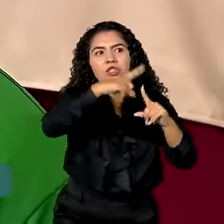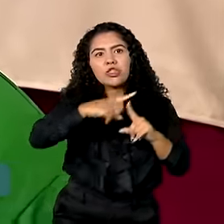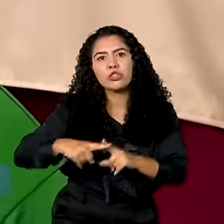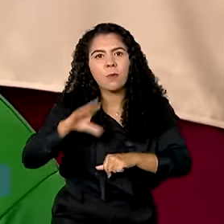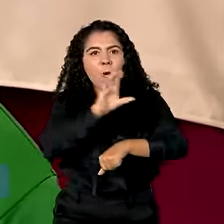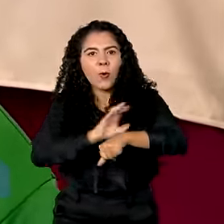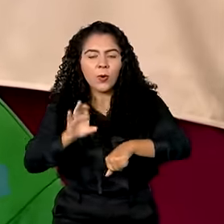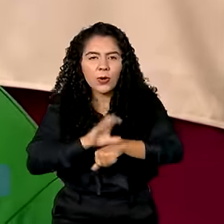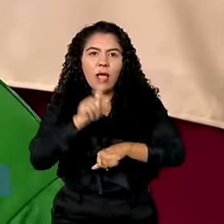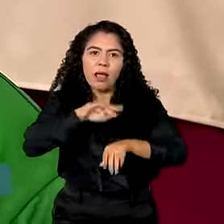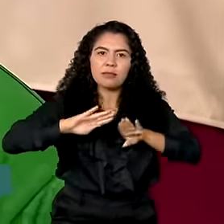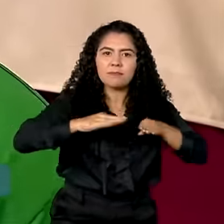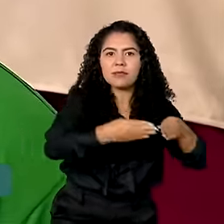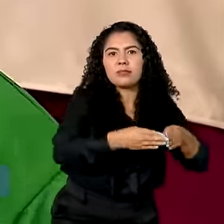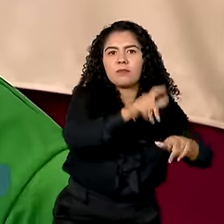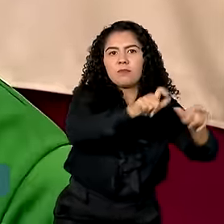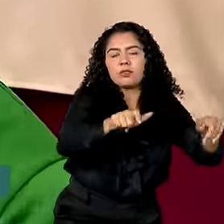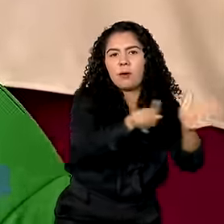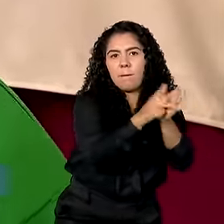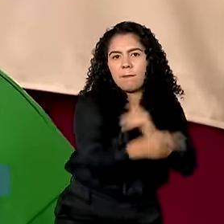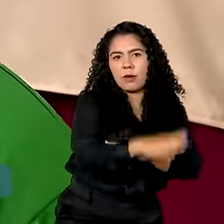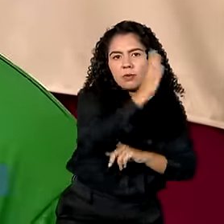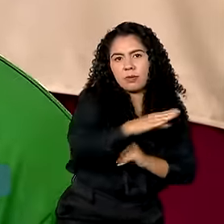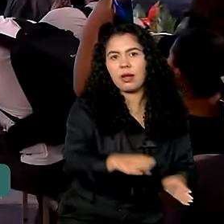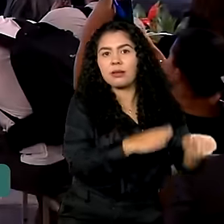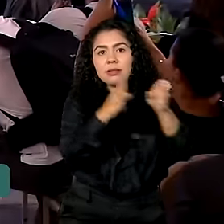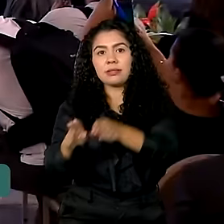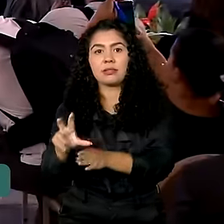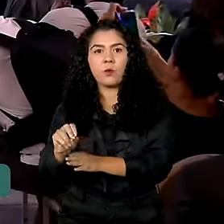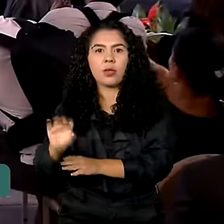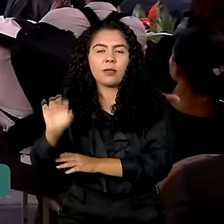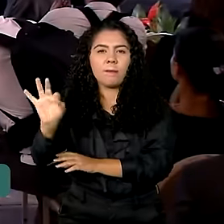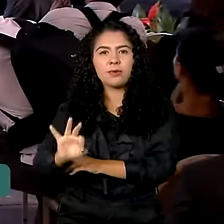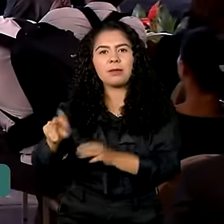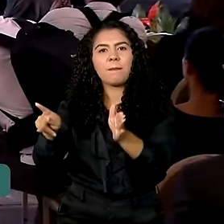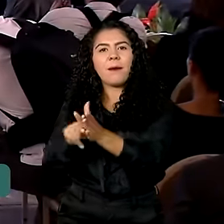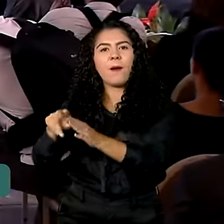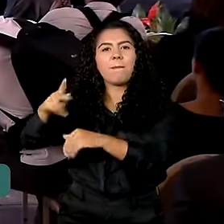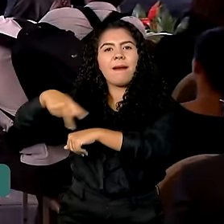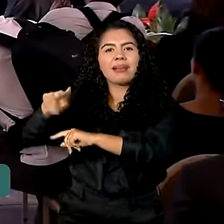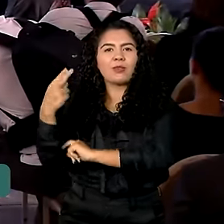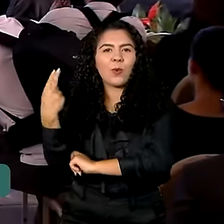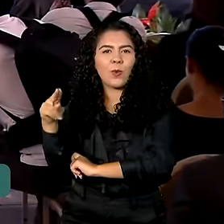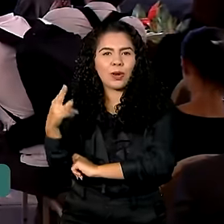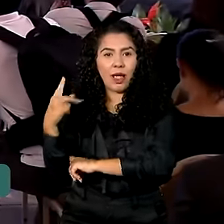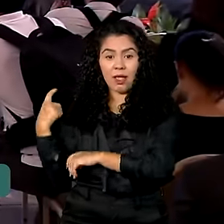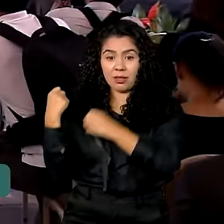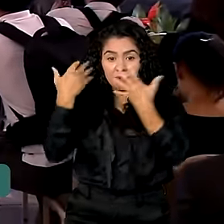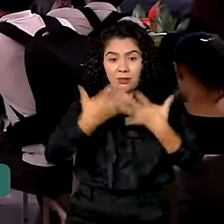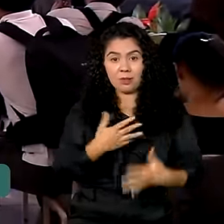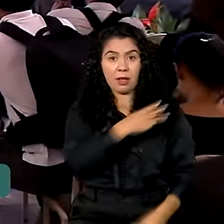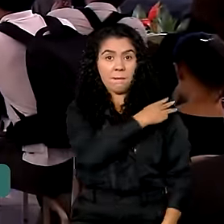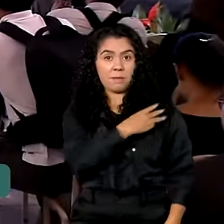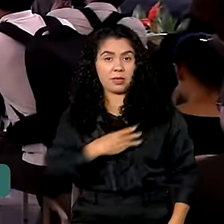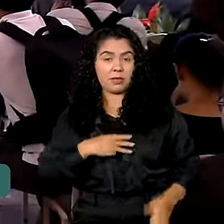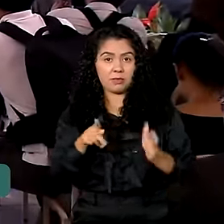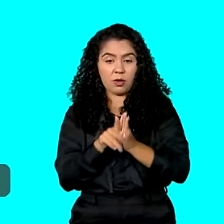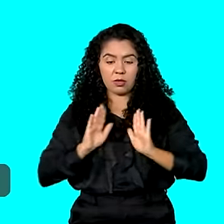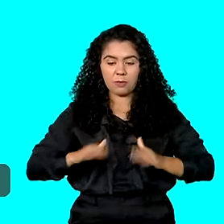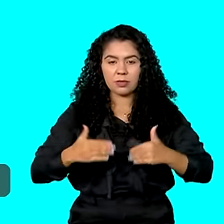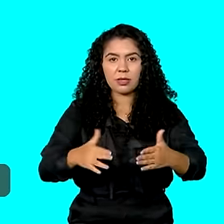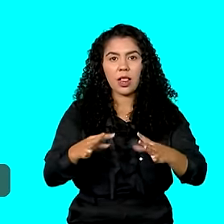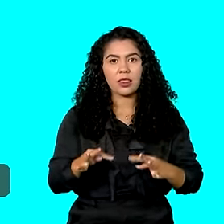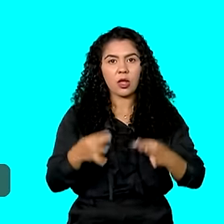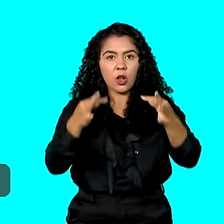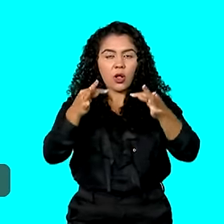destinado para brasileiro e outros 50% para uruguaios. Durante a abertura do evento, a ministra da Ciência, Tecnologia e Inovação